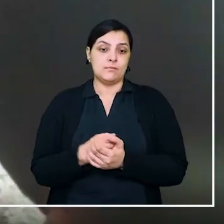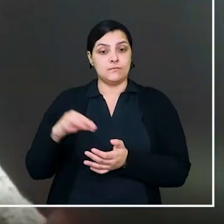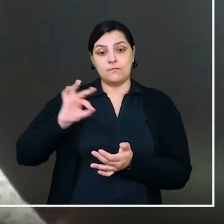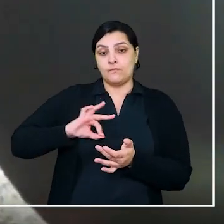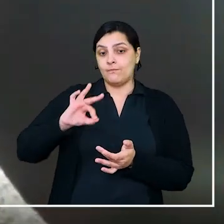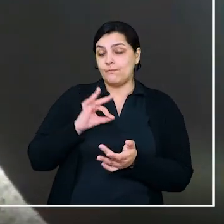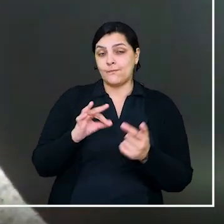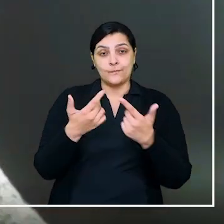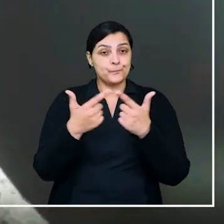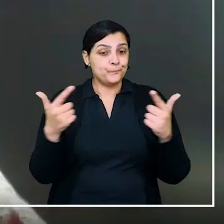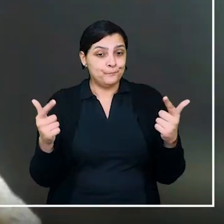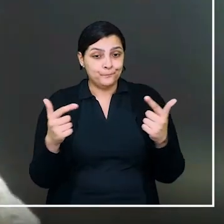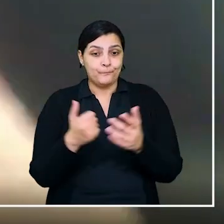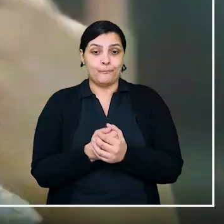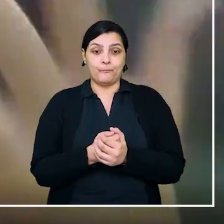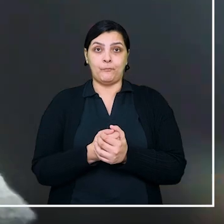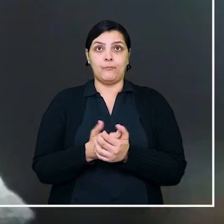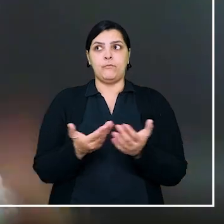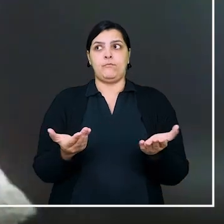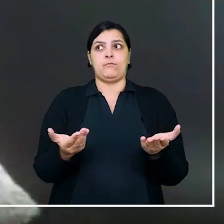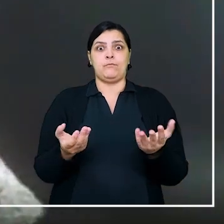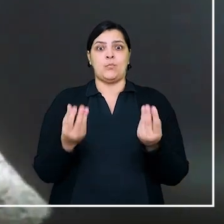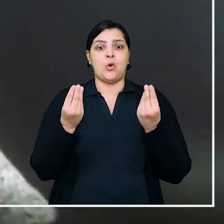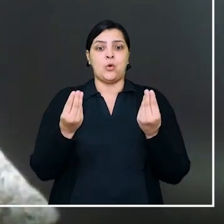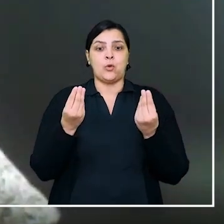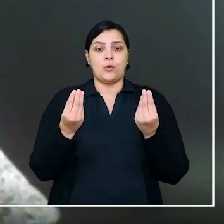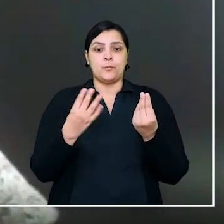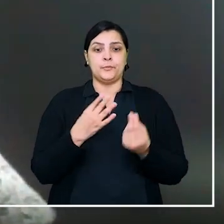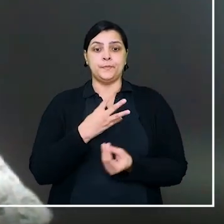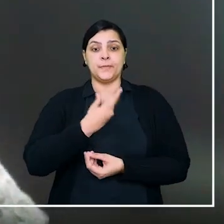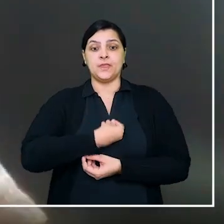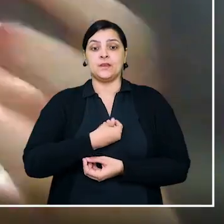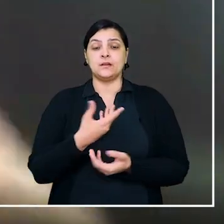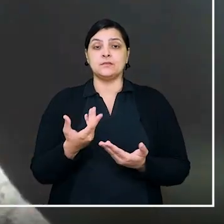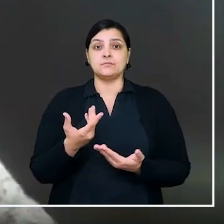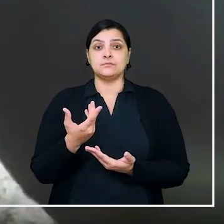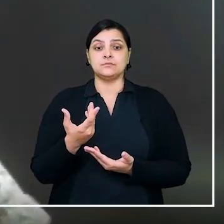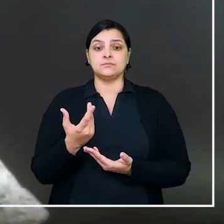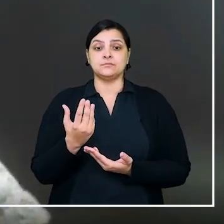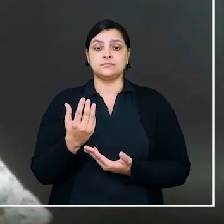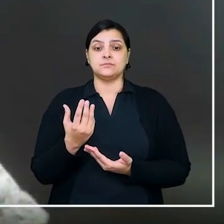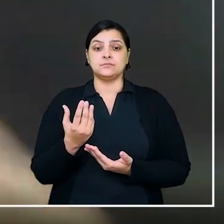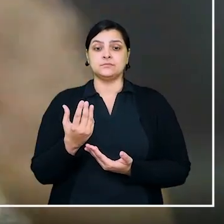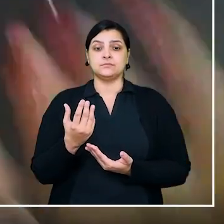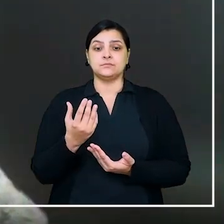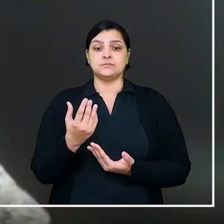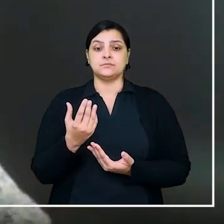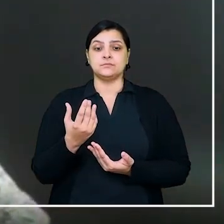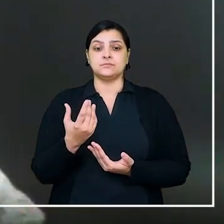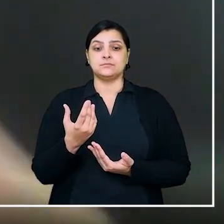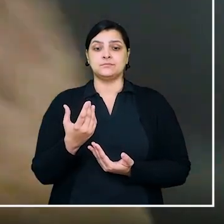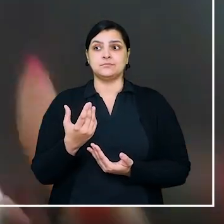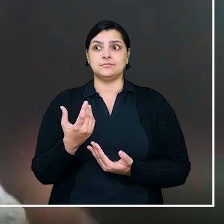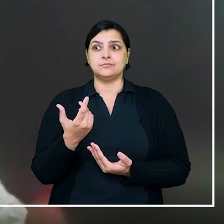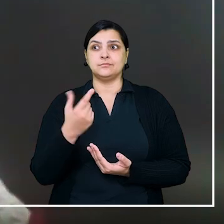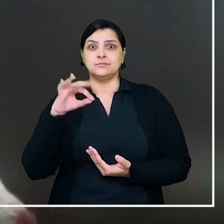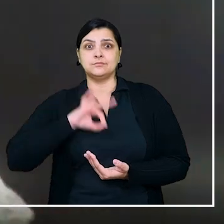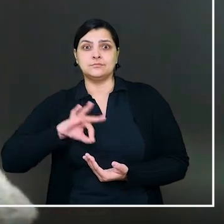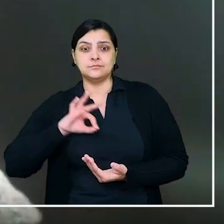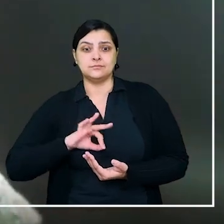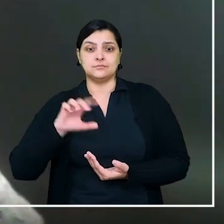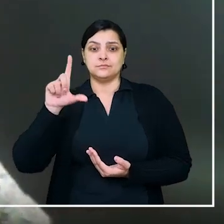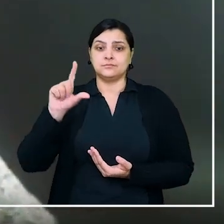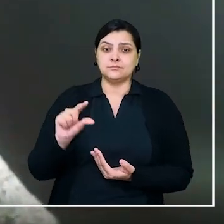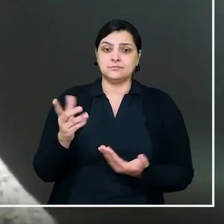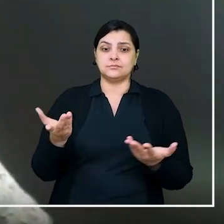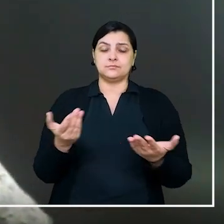renda, muitas das vezes, como que uma pessoa trans e travesti, nessa situação de precariedade,